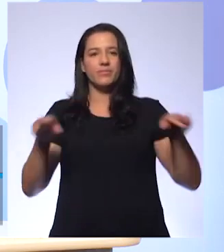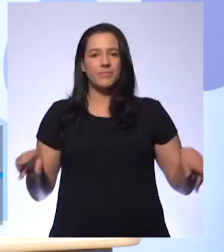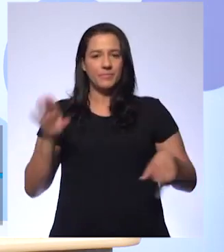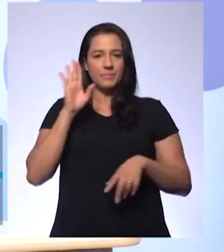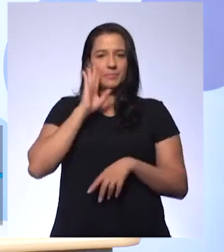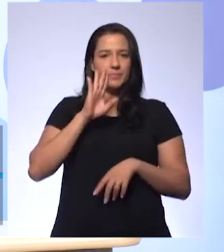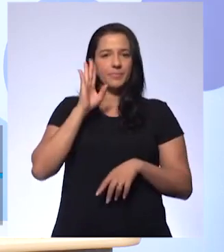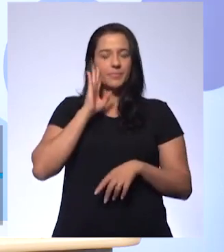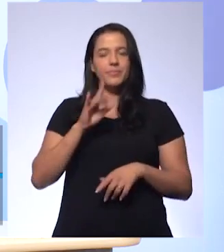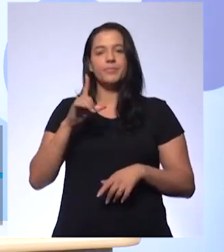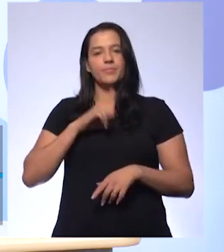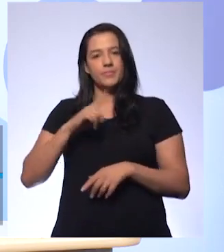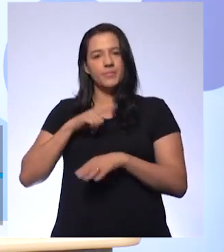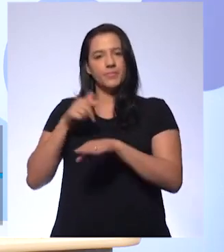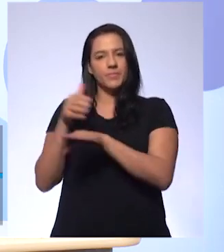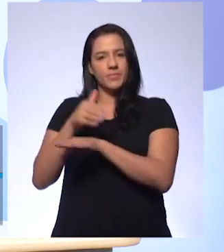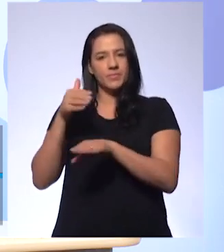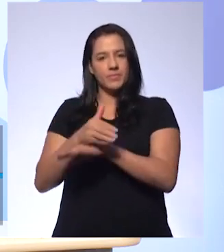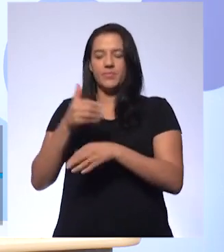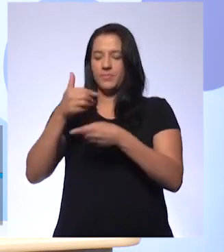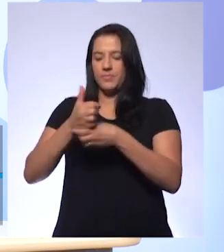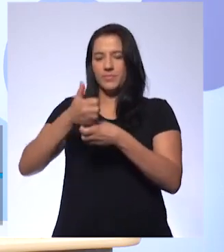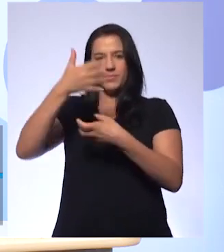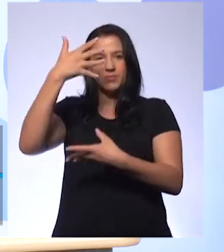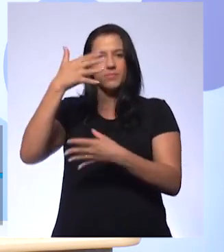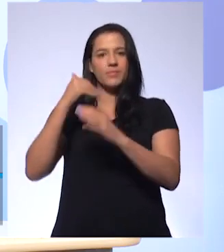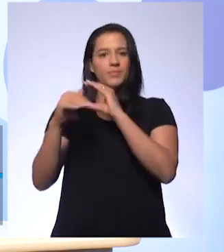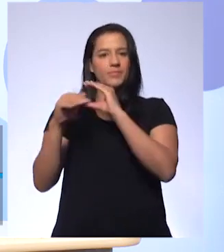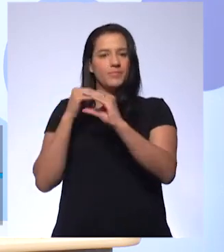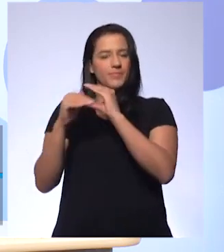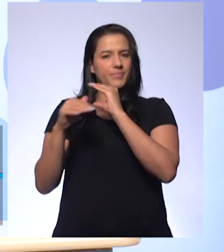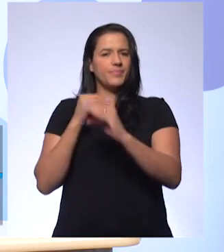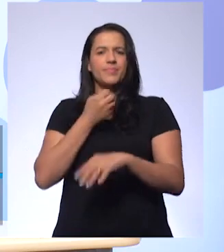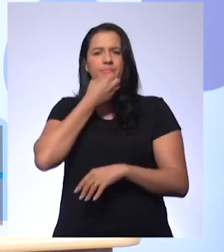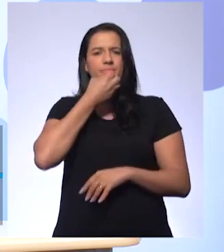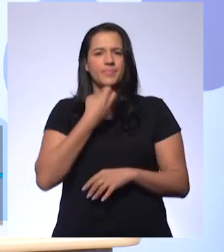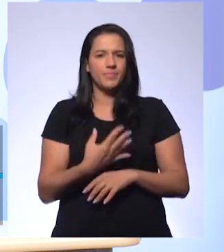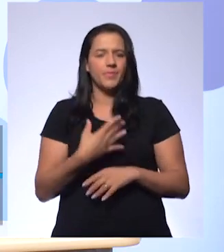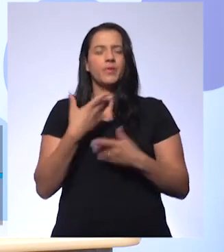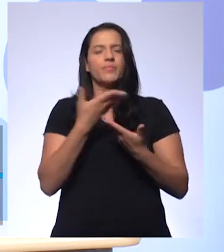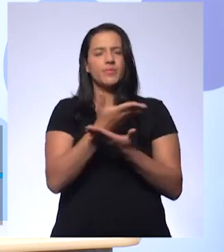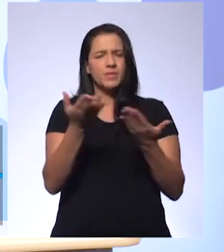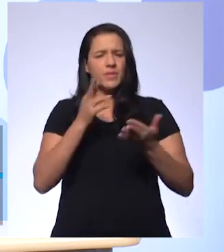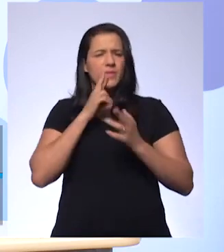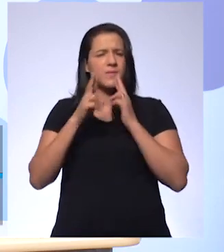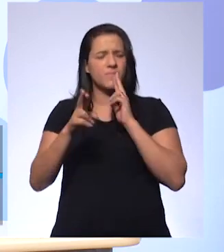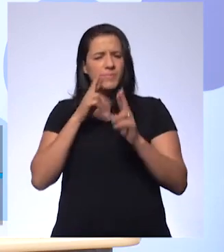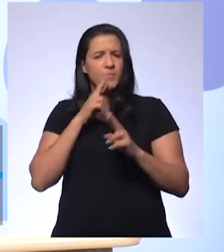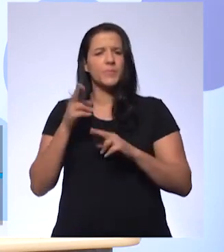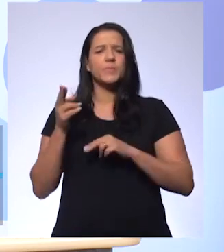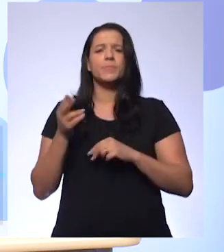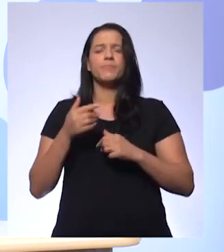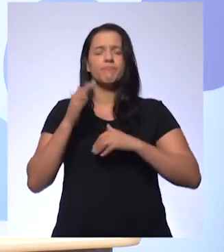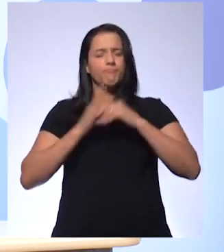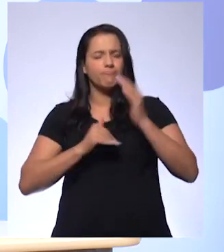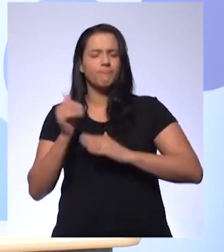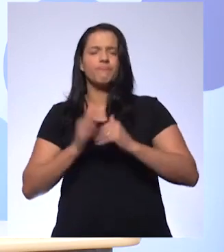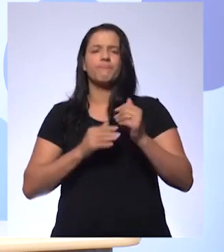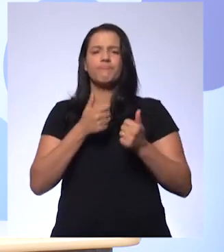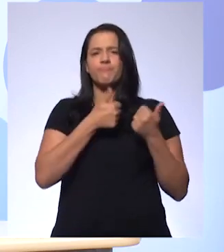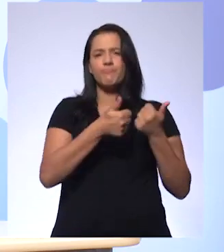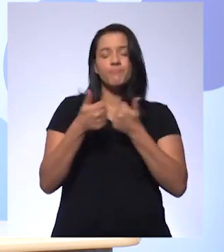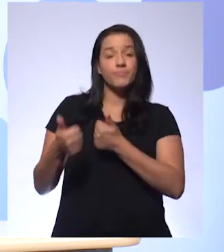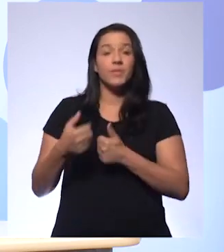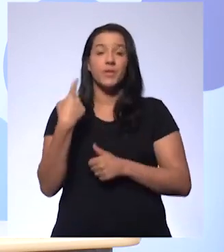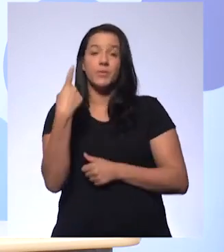E eu espero aquelas participações sempre bacanas, trazendo criatividade, algumas sugestões e as suas